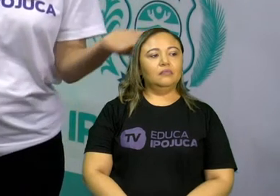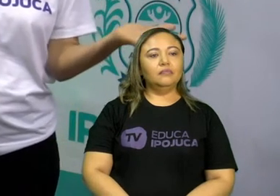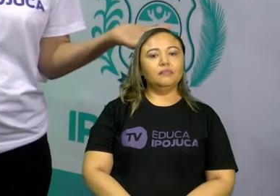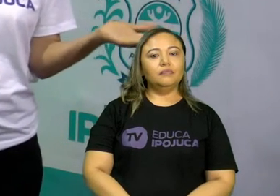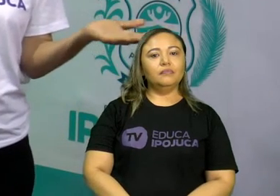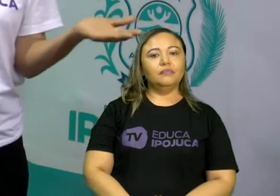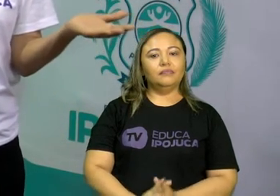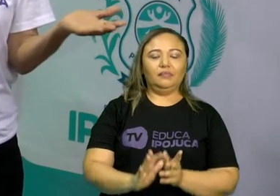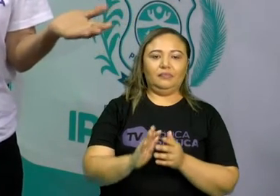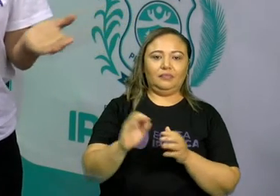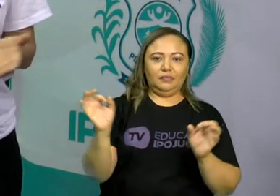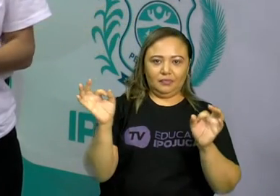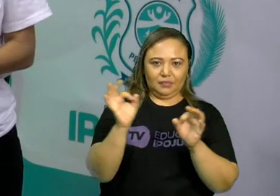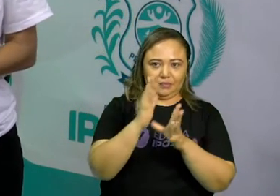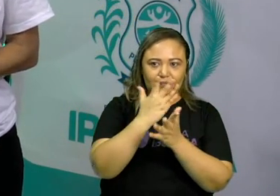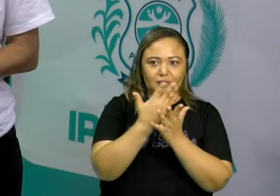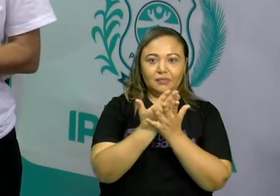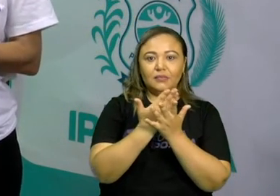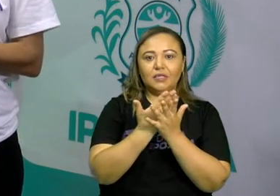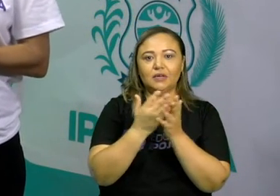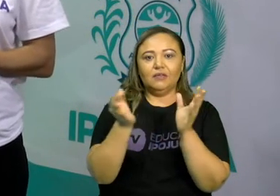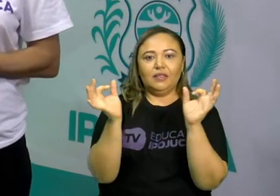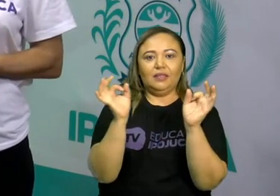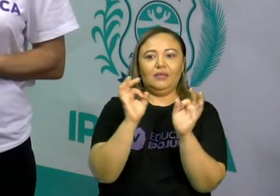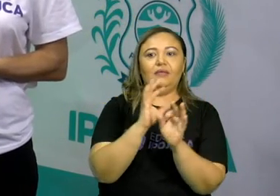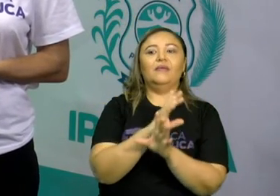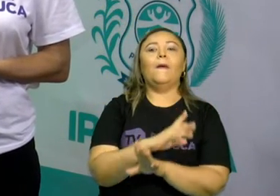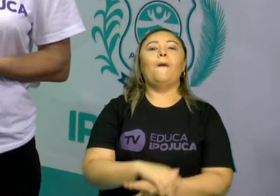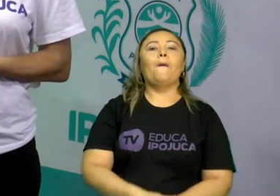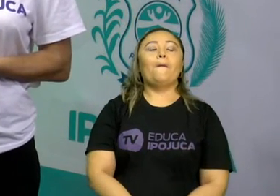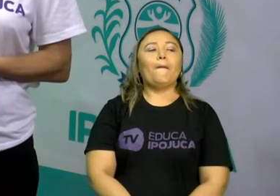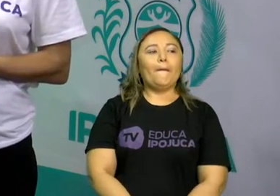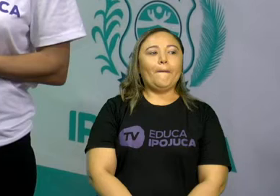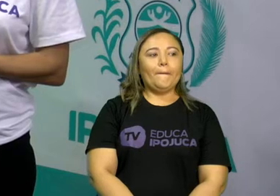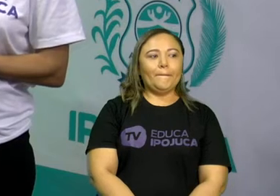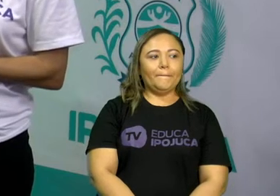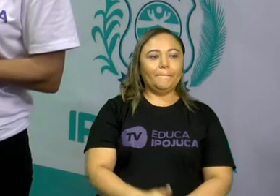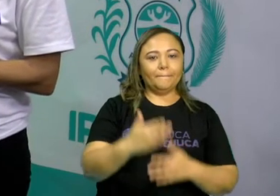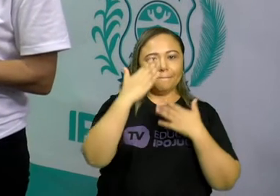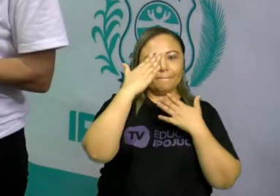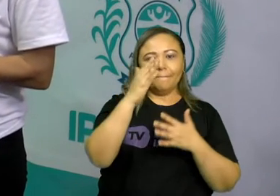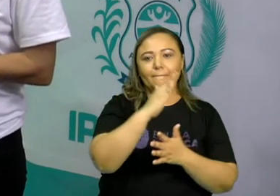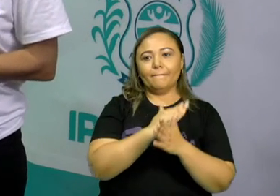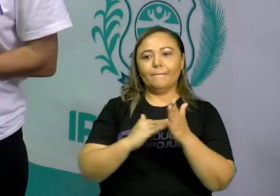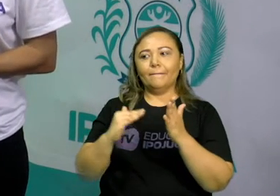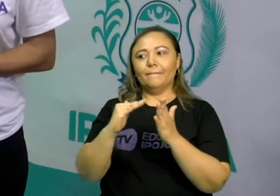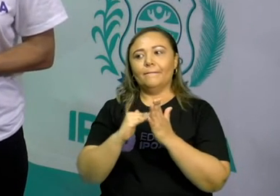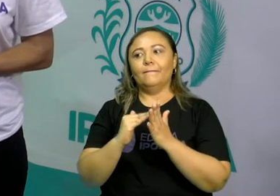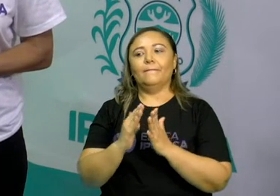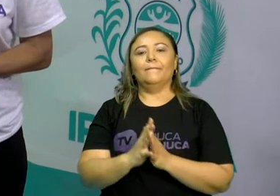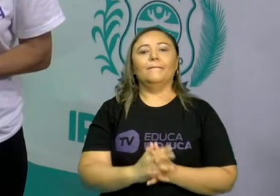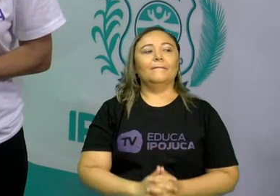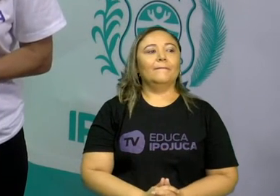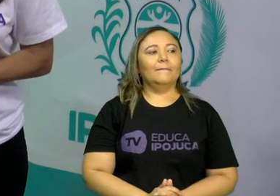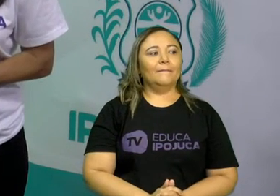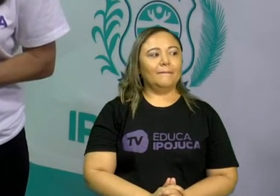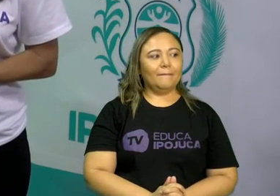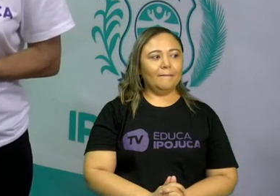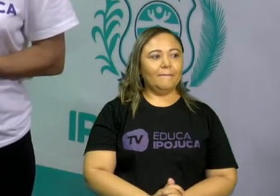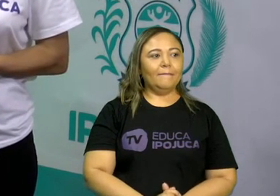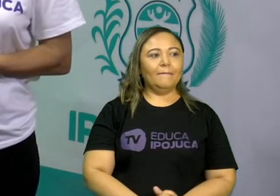E nossa aula chegou ao final. Eu agradeço a todas pela